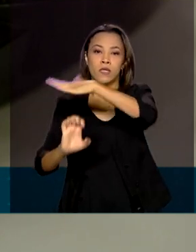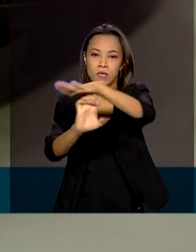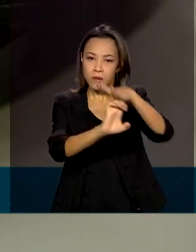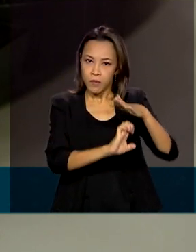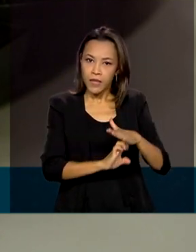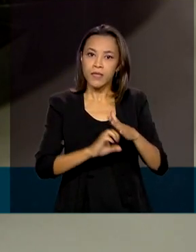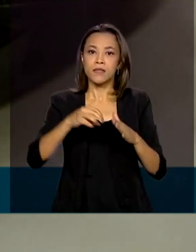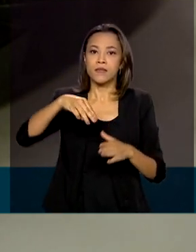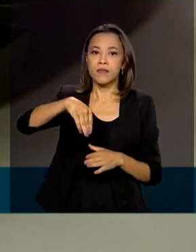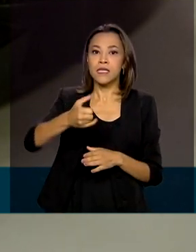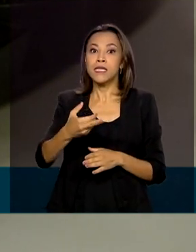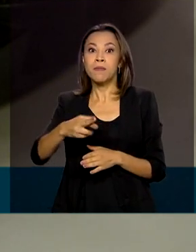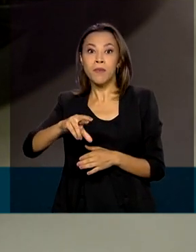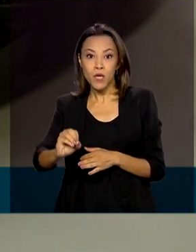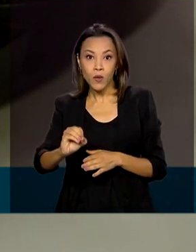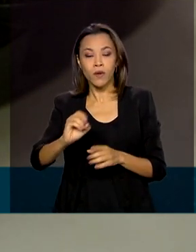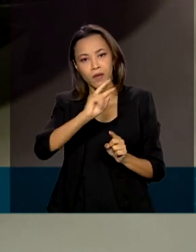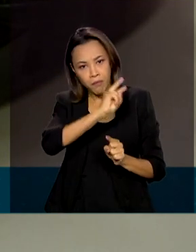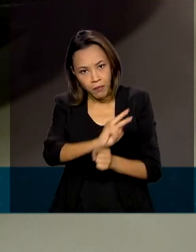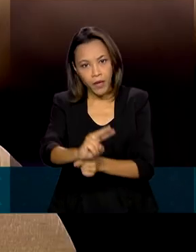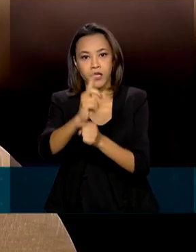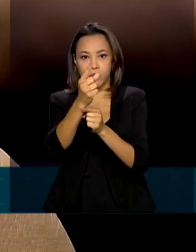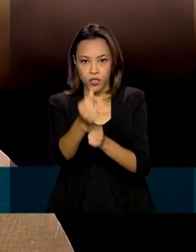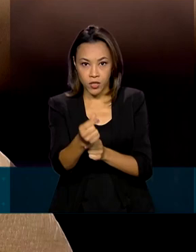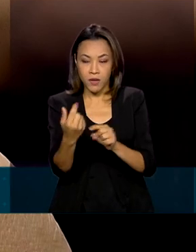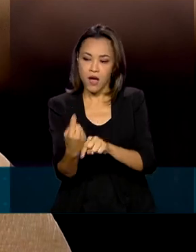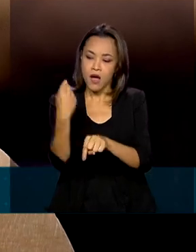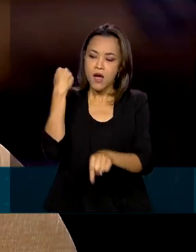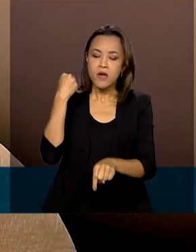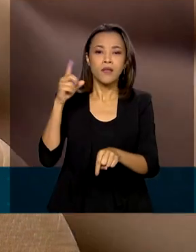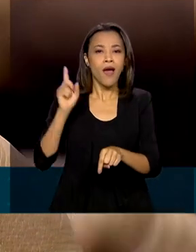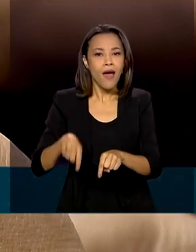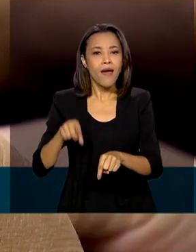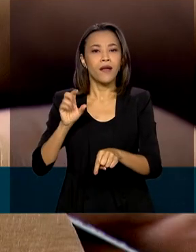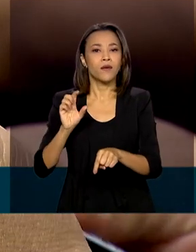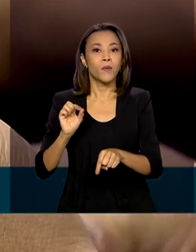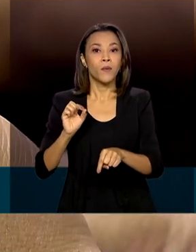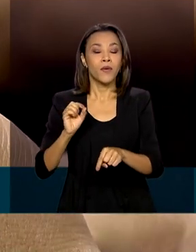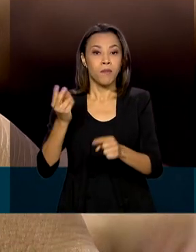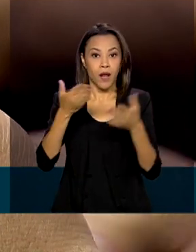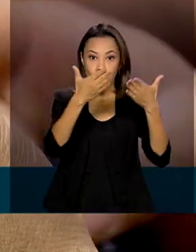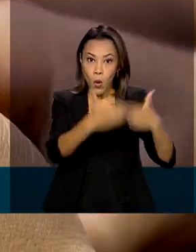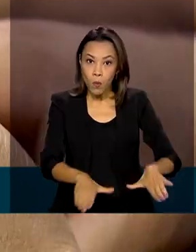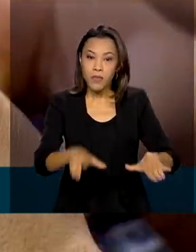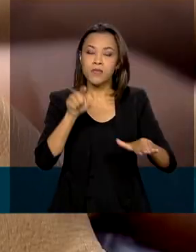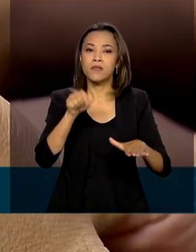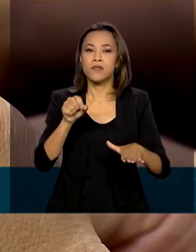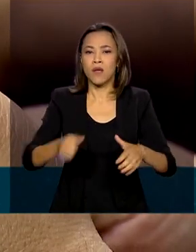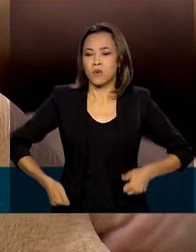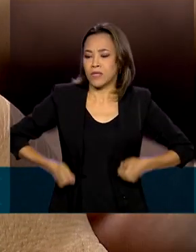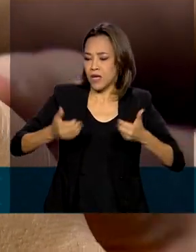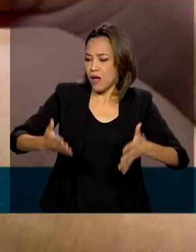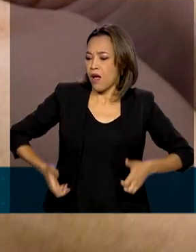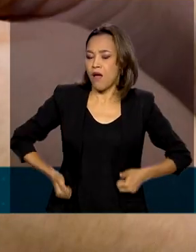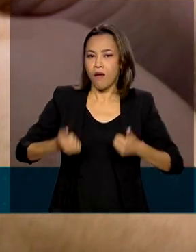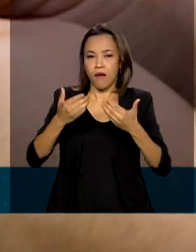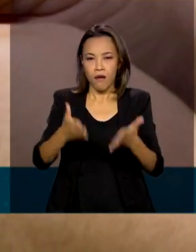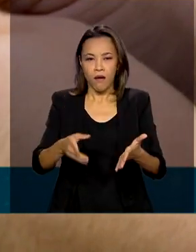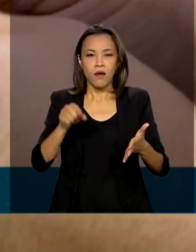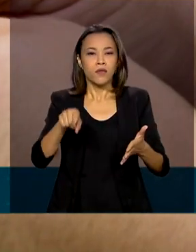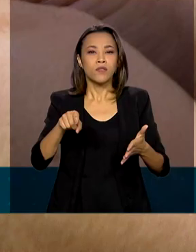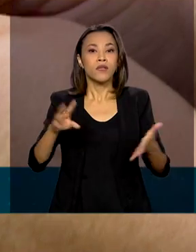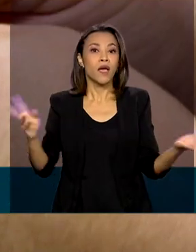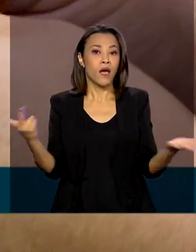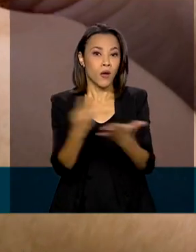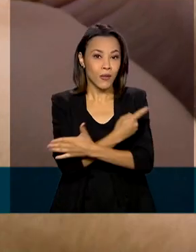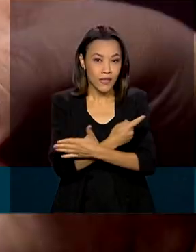empresas que tomam empréstimos. A alíquota havia sido restabelecida para compensar os gastos com a crise energética que atingiu a população do